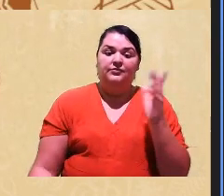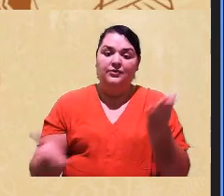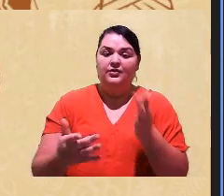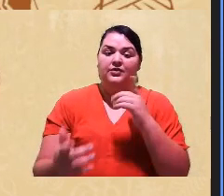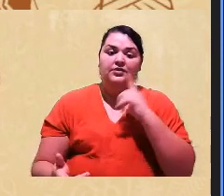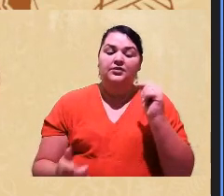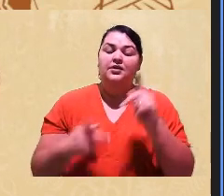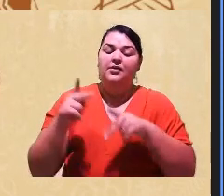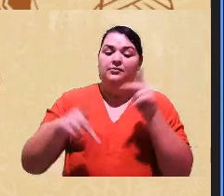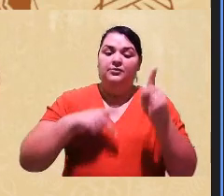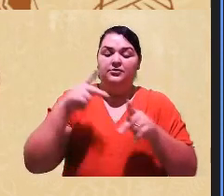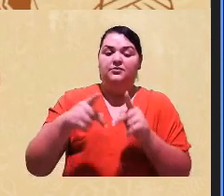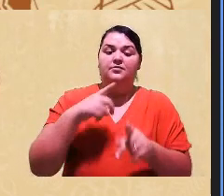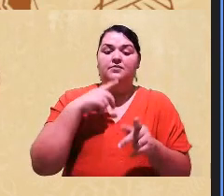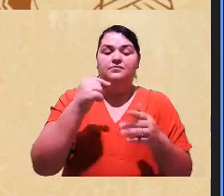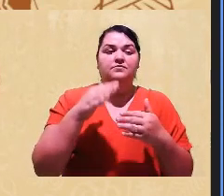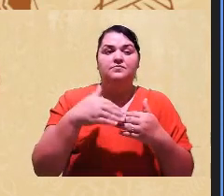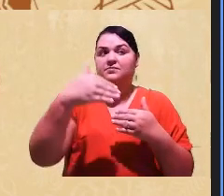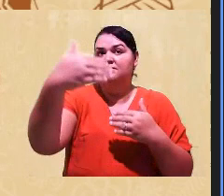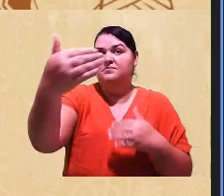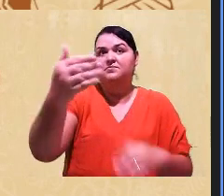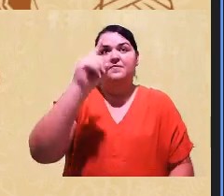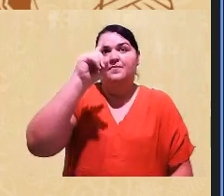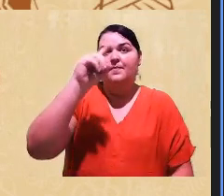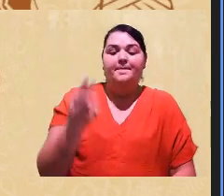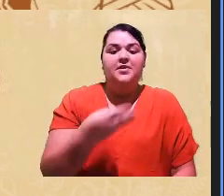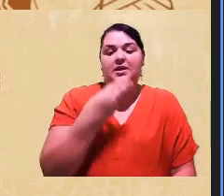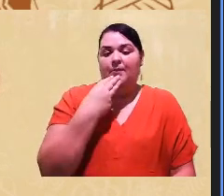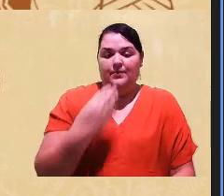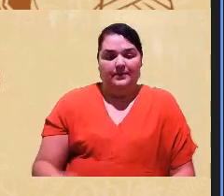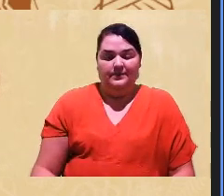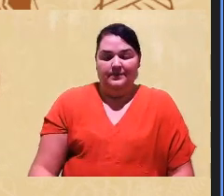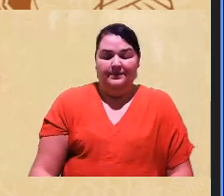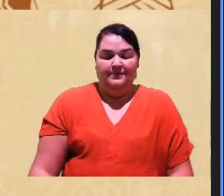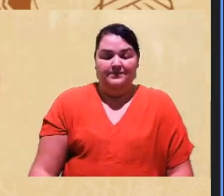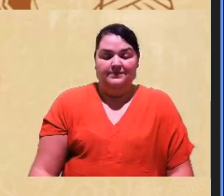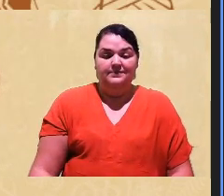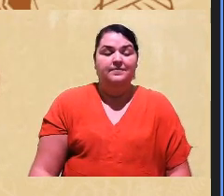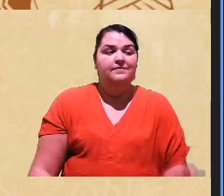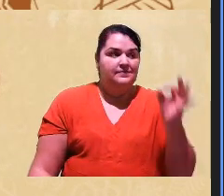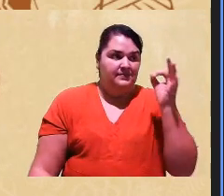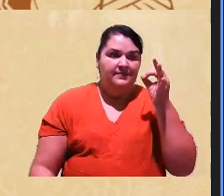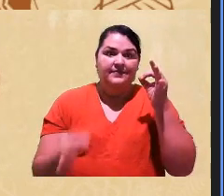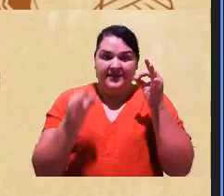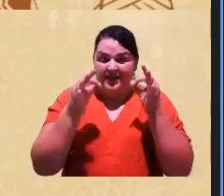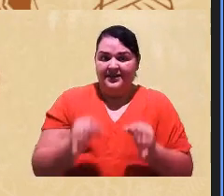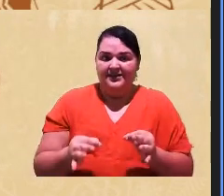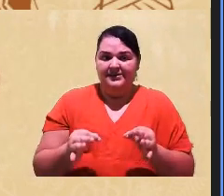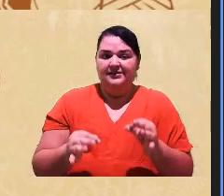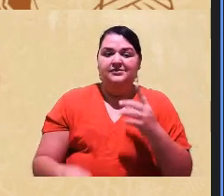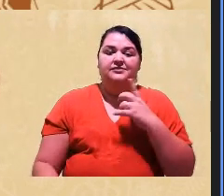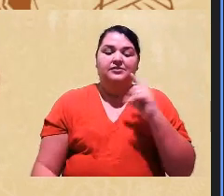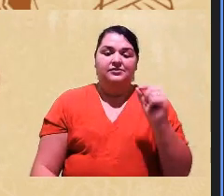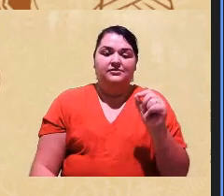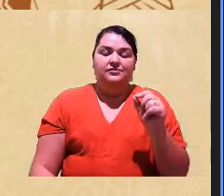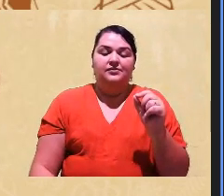população seja aproximadamente de um milhão. Só que, com certeza, a gente é muito mais do que